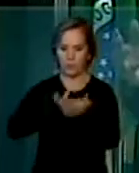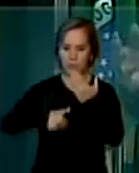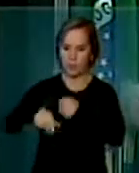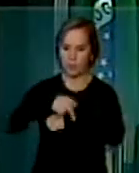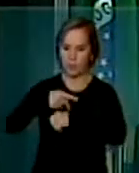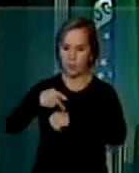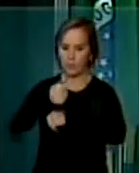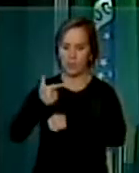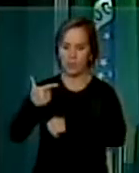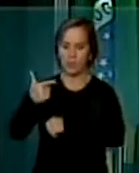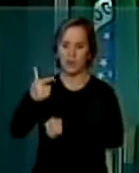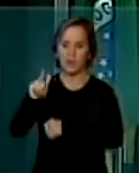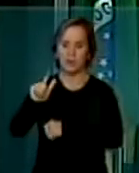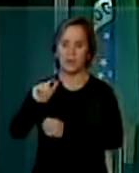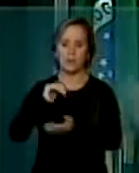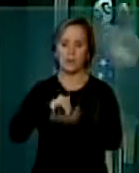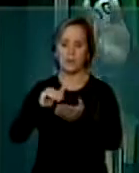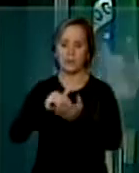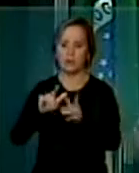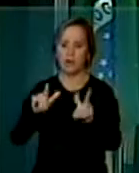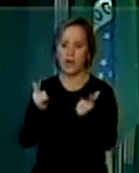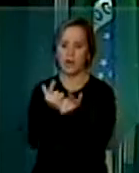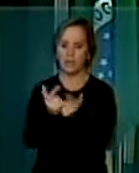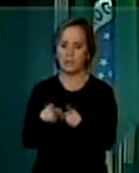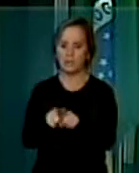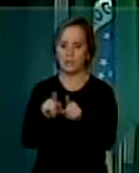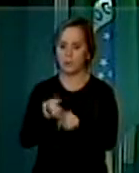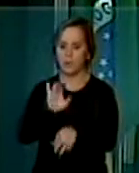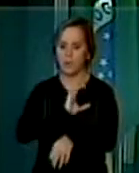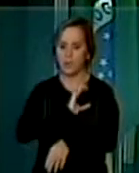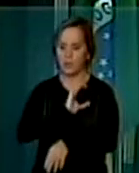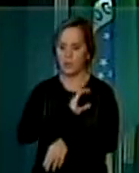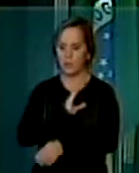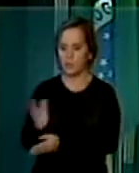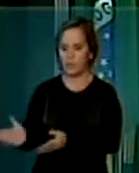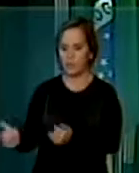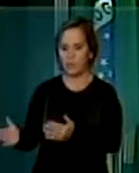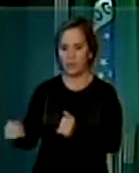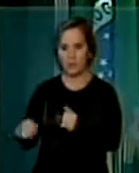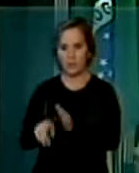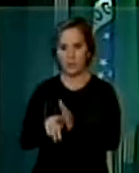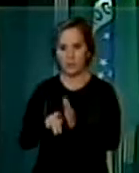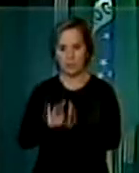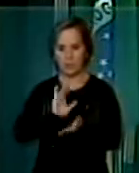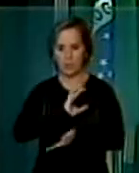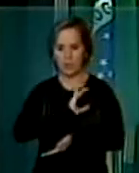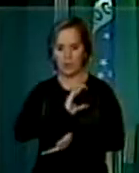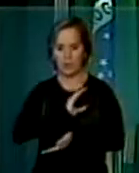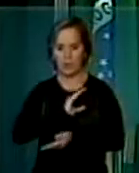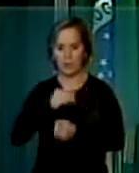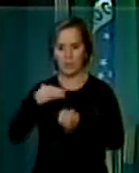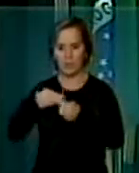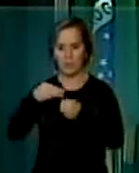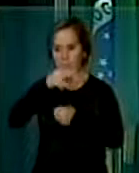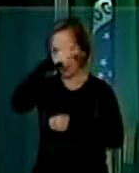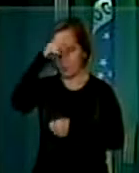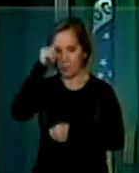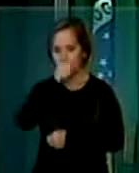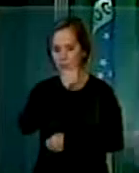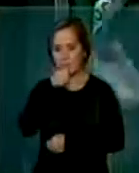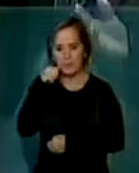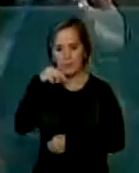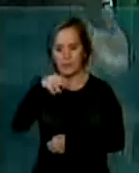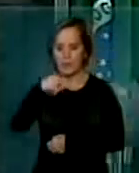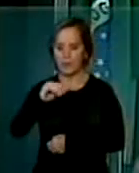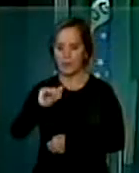Legislativa, seu assessor Francinaldo e o coordenador da Juventude, da Coordenadoria de Juventude da Prefeitura Municipal de Macapá, Anísio